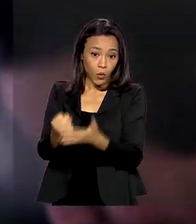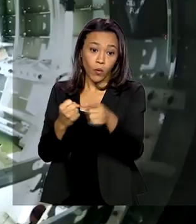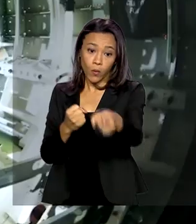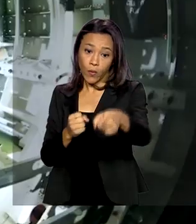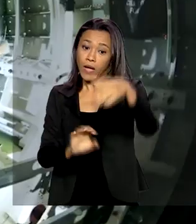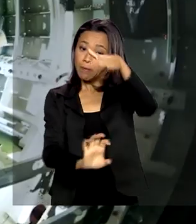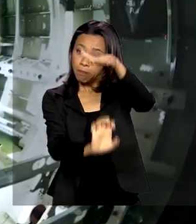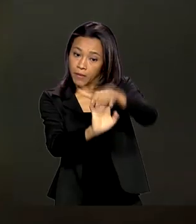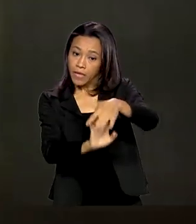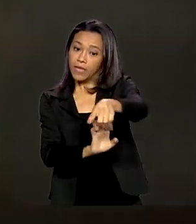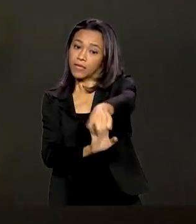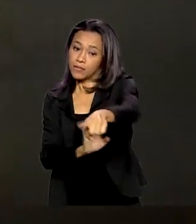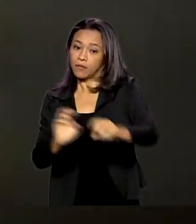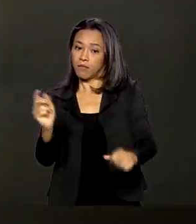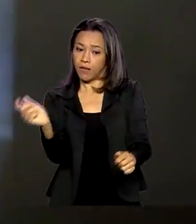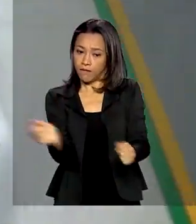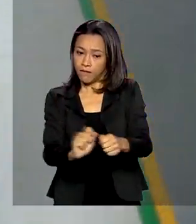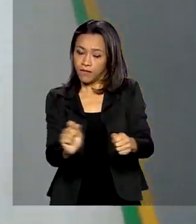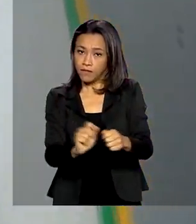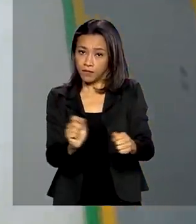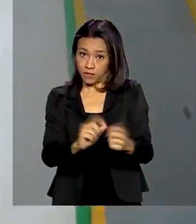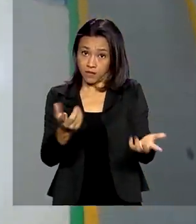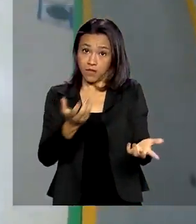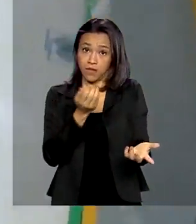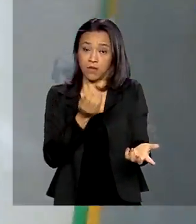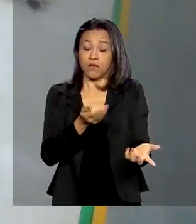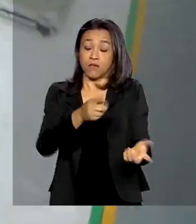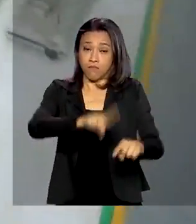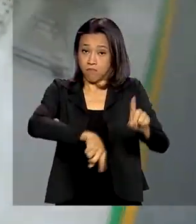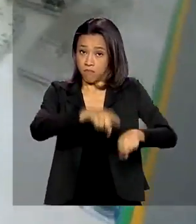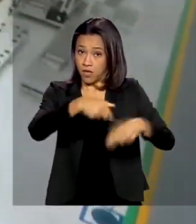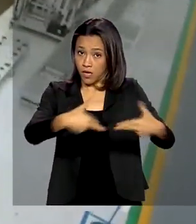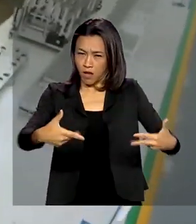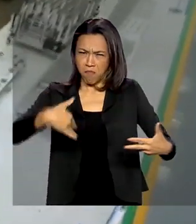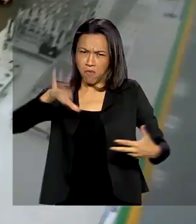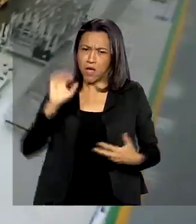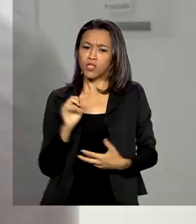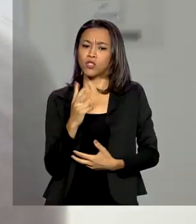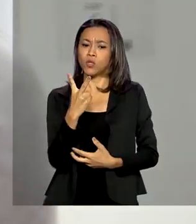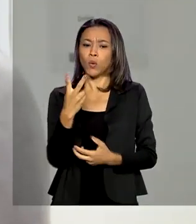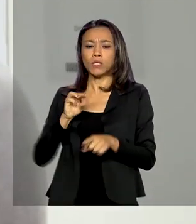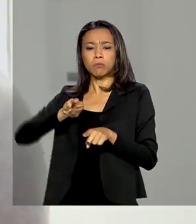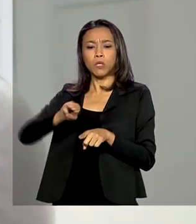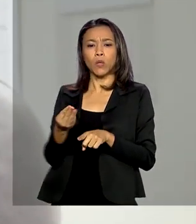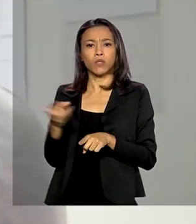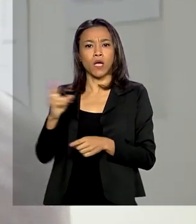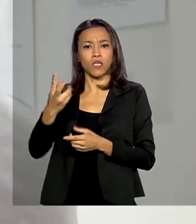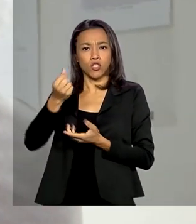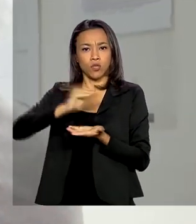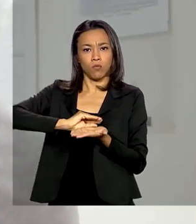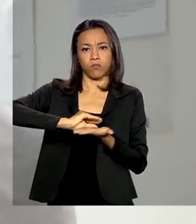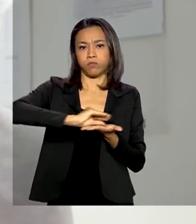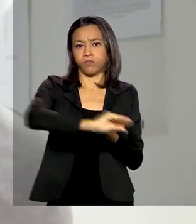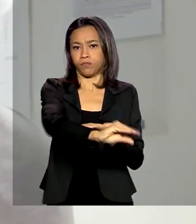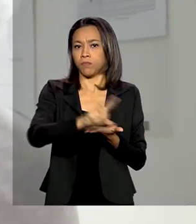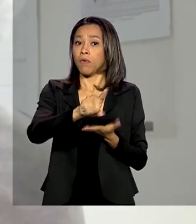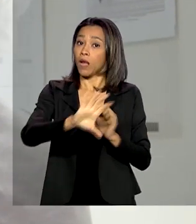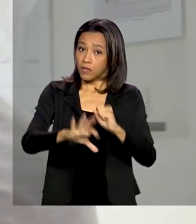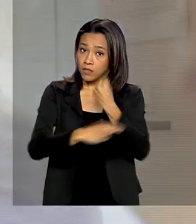Braille de equipamentos médicos. Mais de 2 milhões de reais foram repassados para garantir o